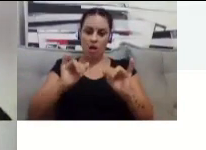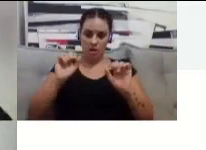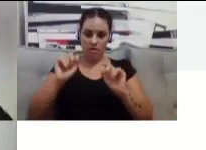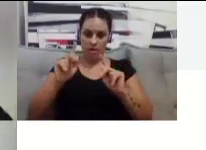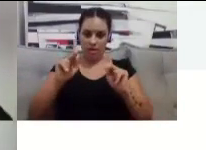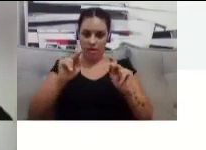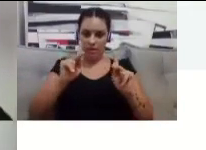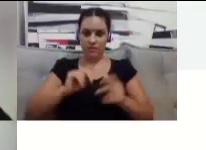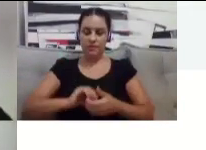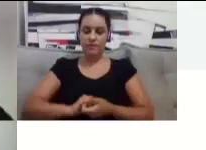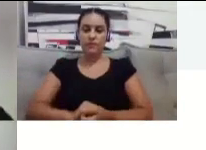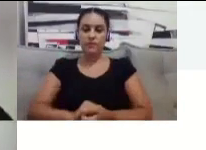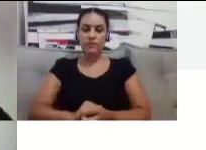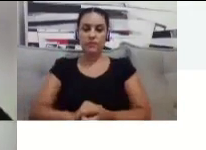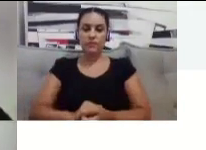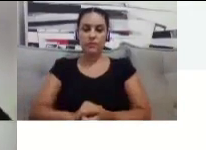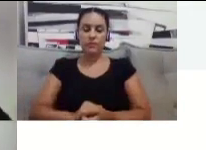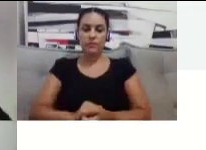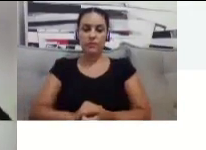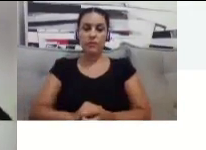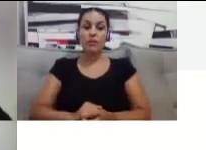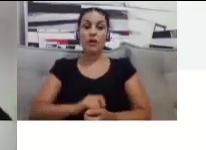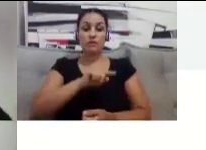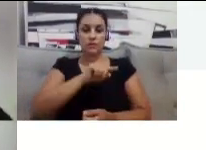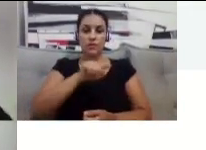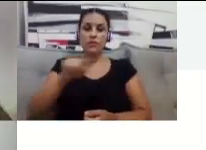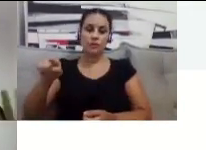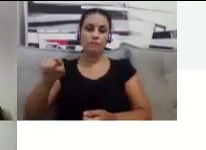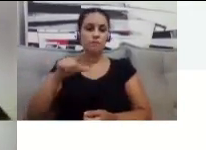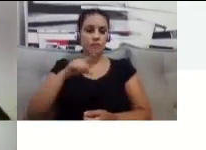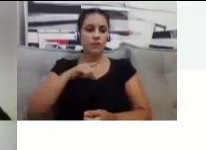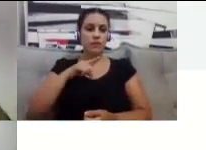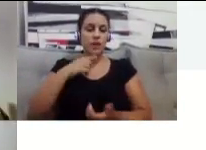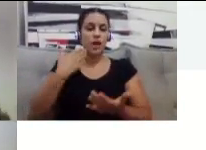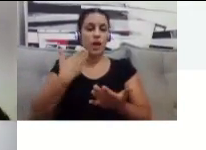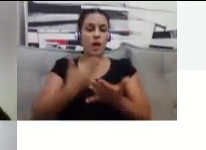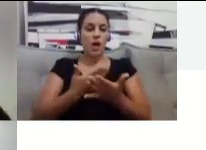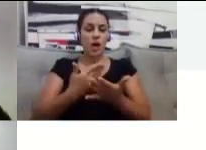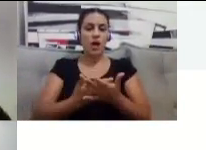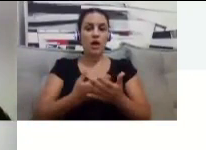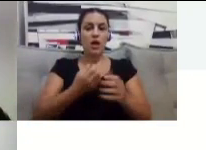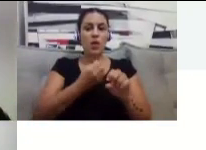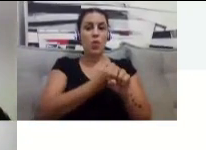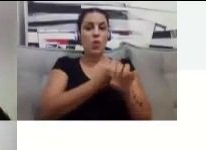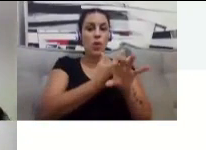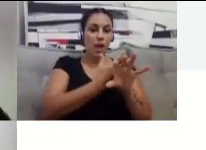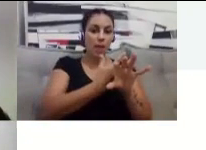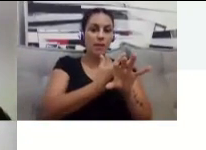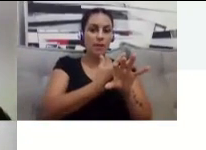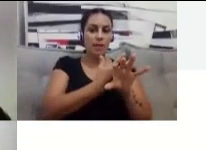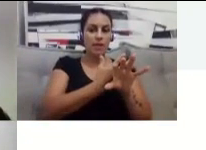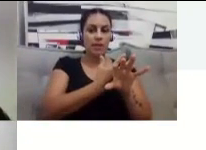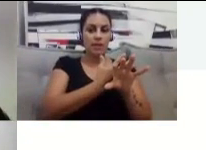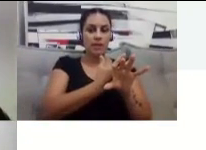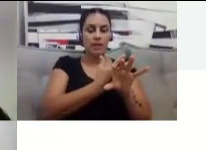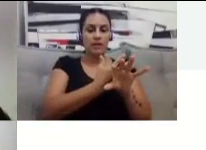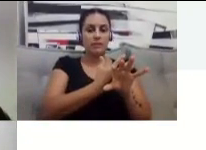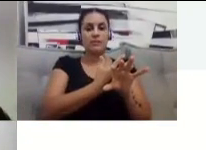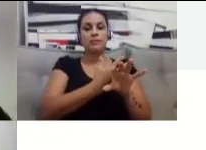Vocês terão aulas, tanto por webconferência ou quando for a hora, né,